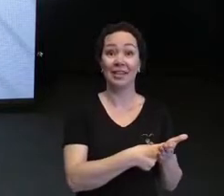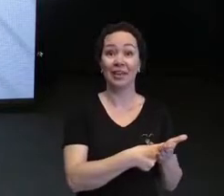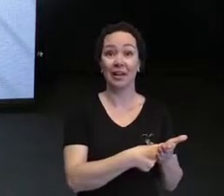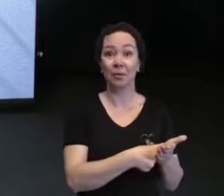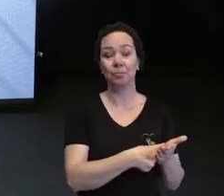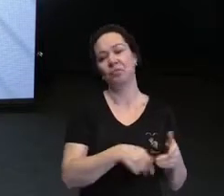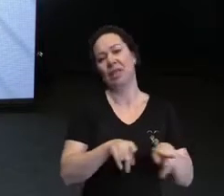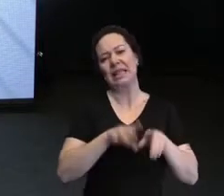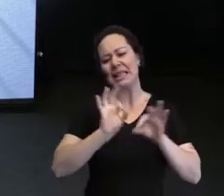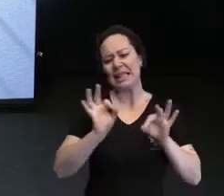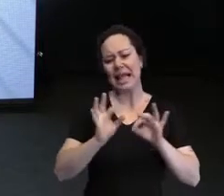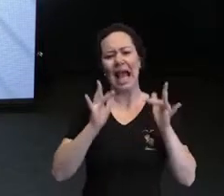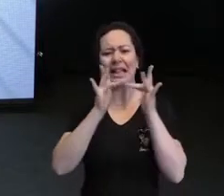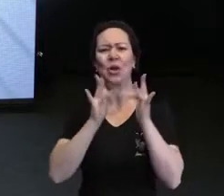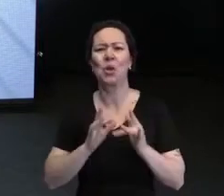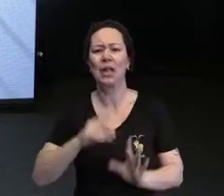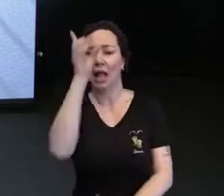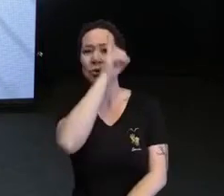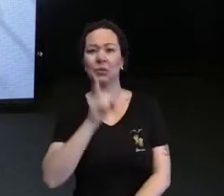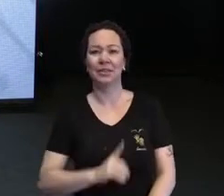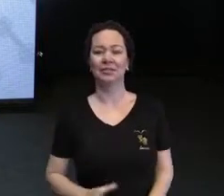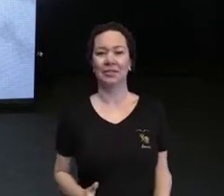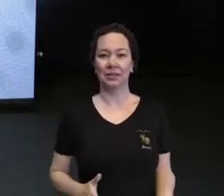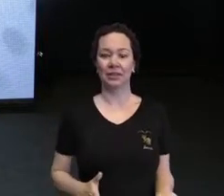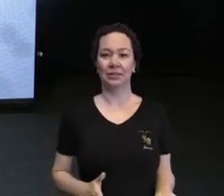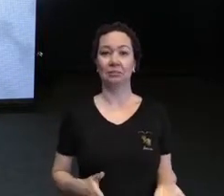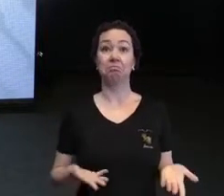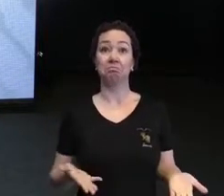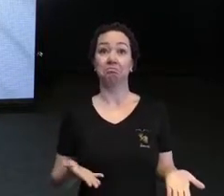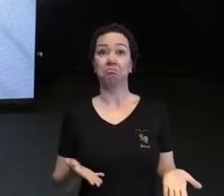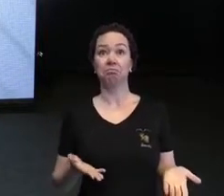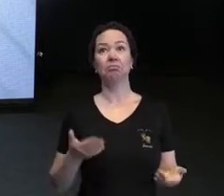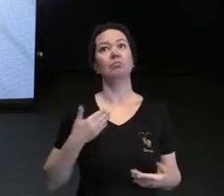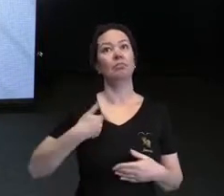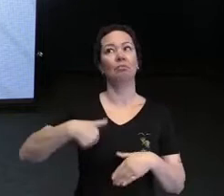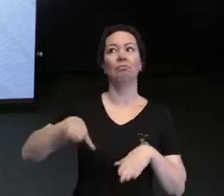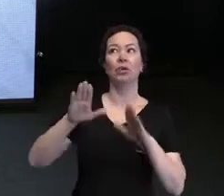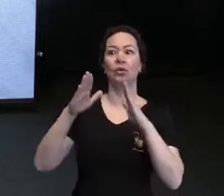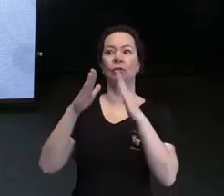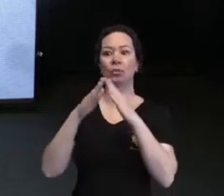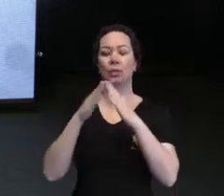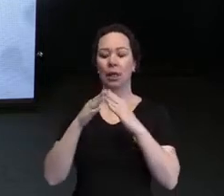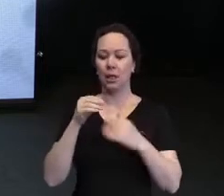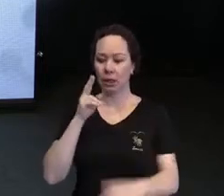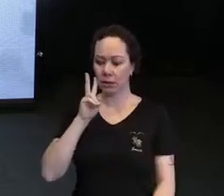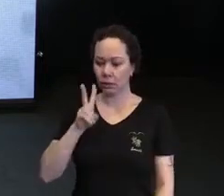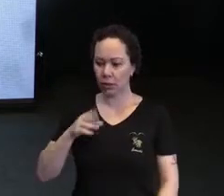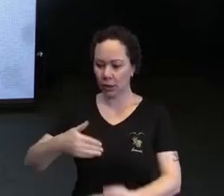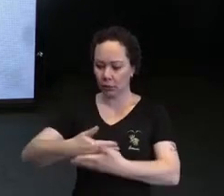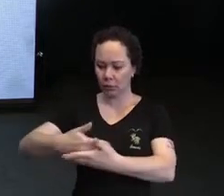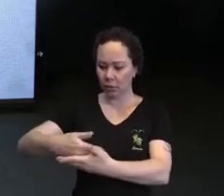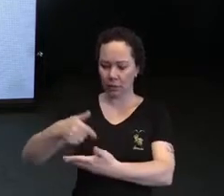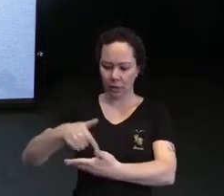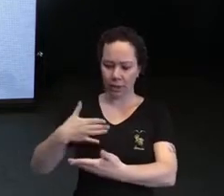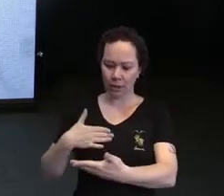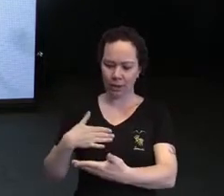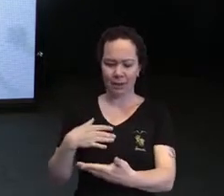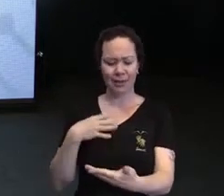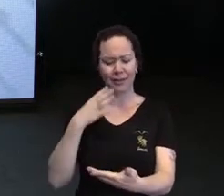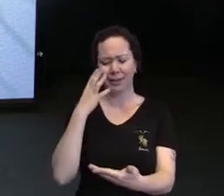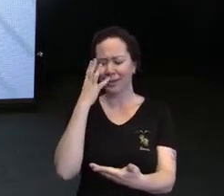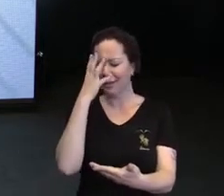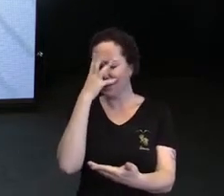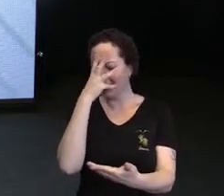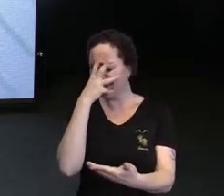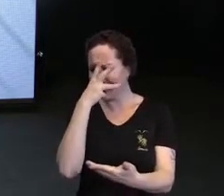outras deficiências. E aí voltamos para casa e eu olhando aquele bebê lindo, enorme,